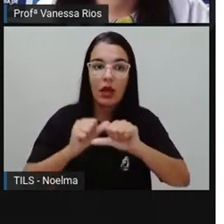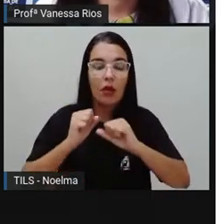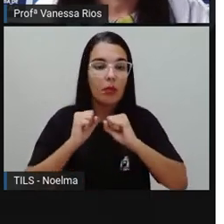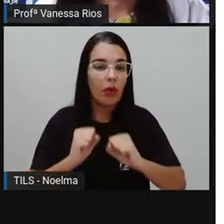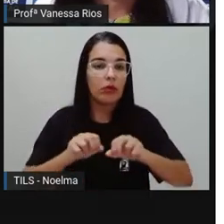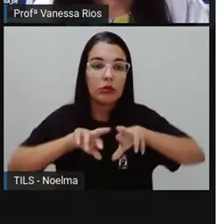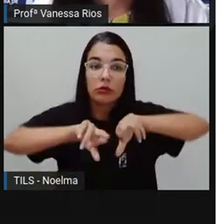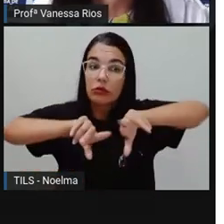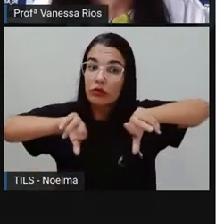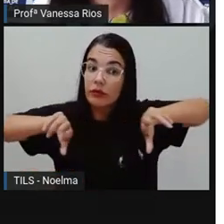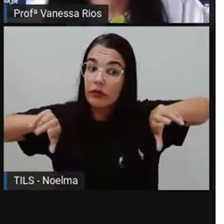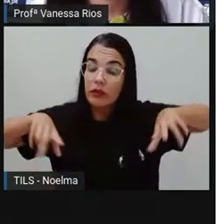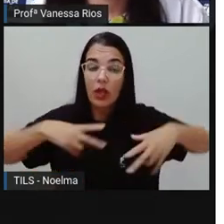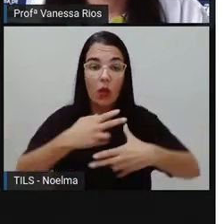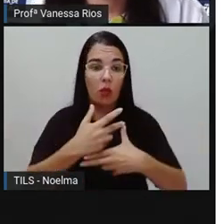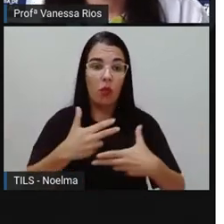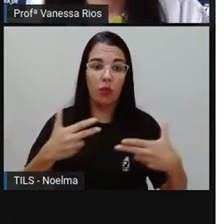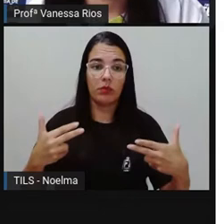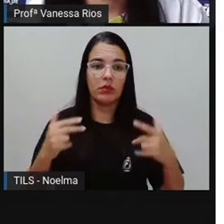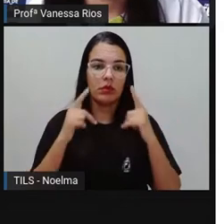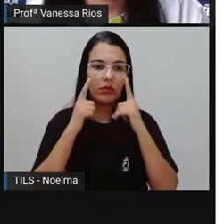diversos materiais.